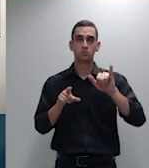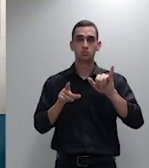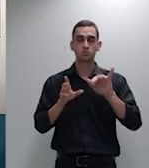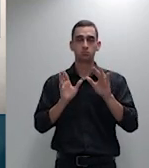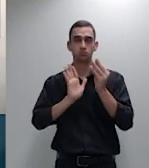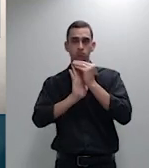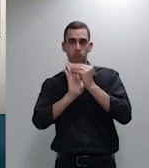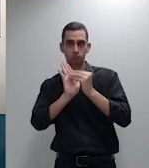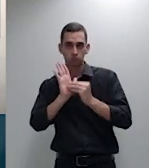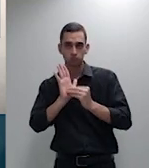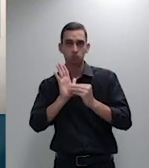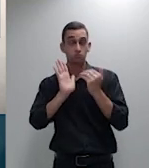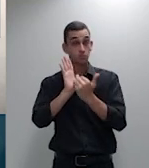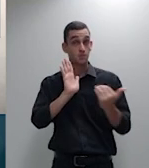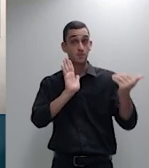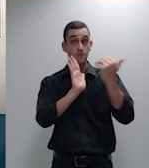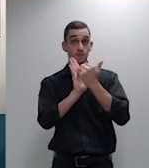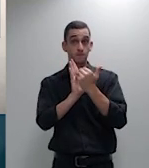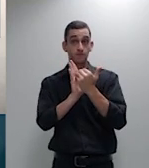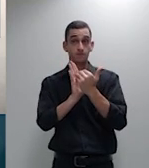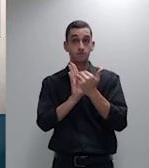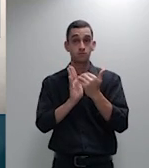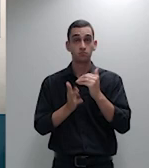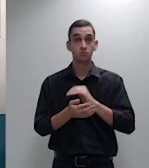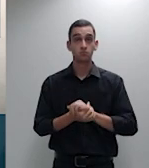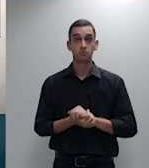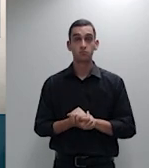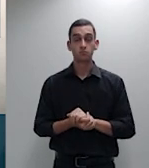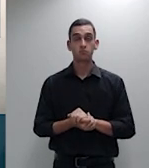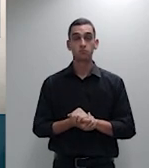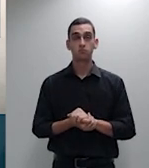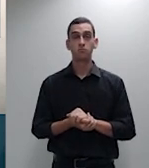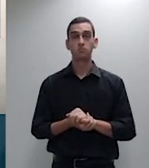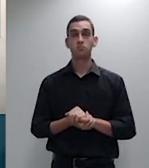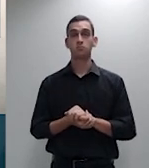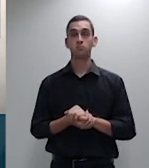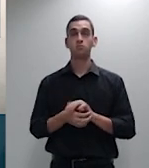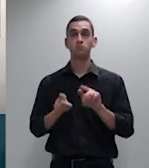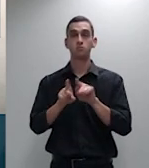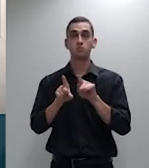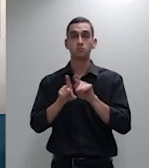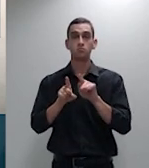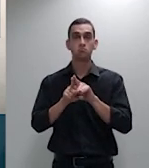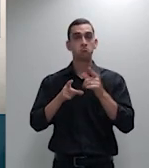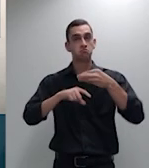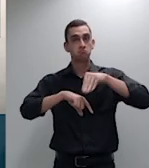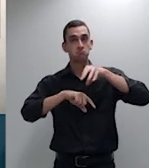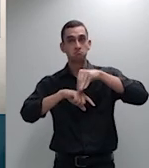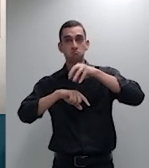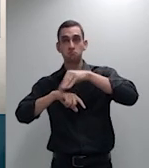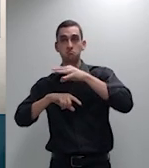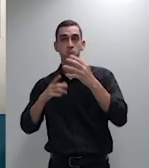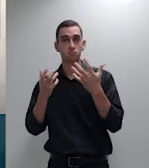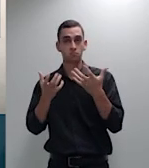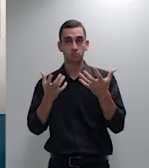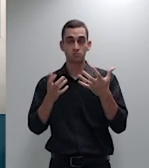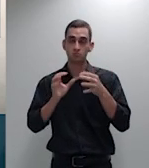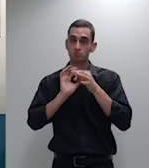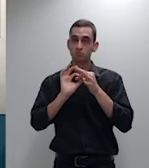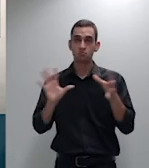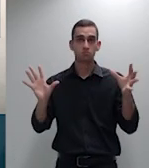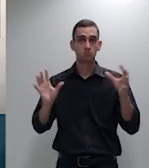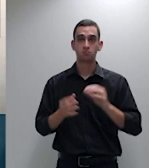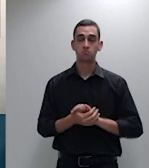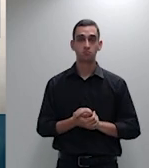enunciado sim não tem problema estou aberto as sugestões como vossa excelência teve o cuidado de